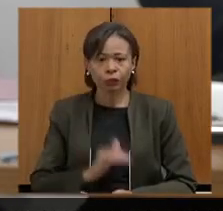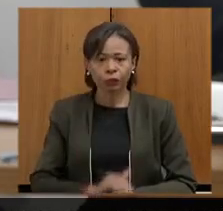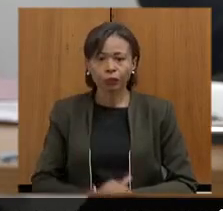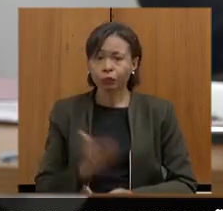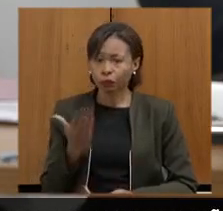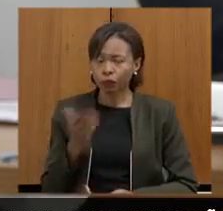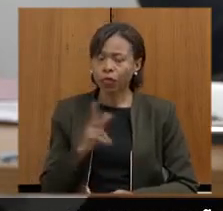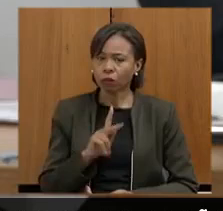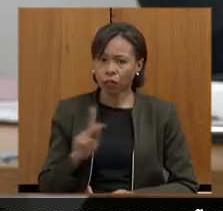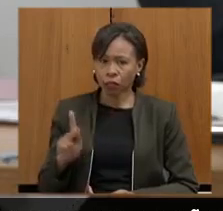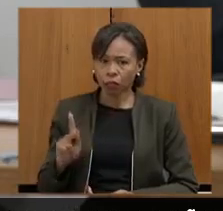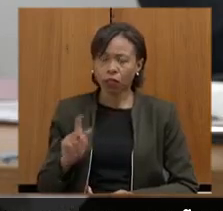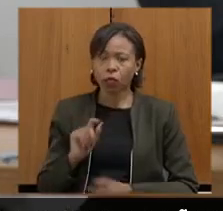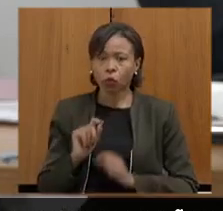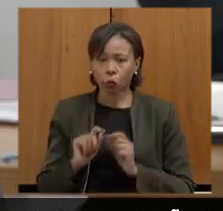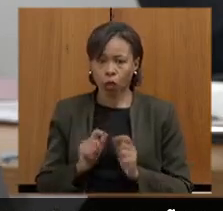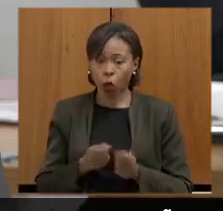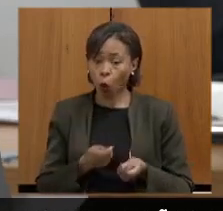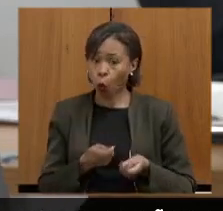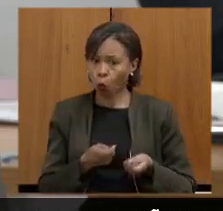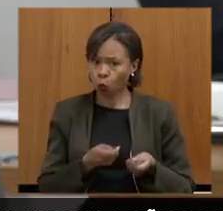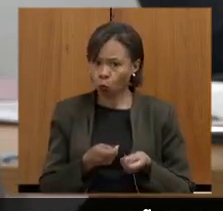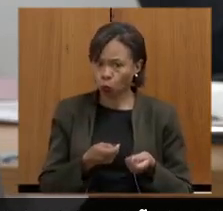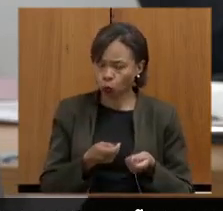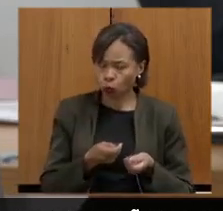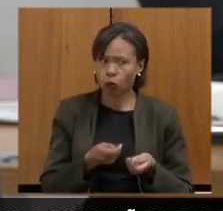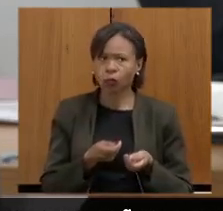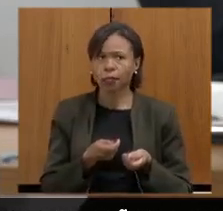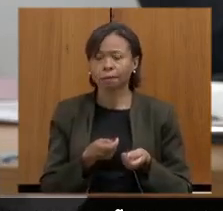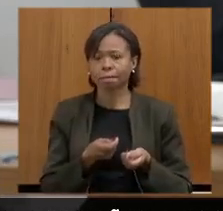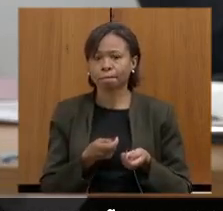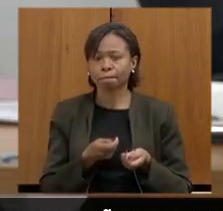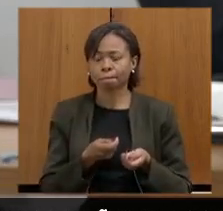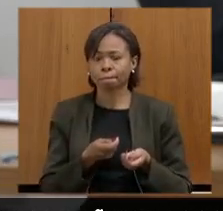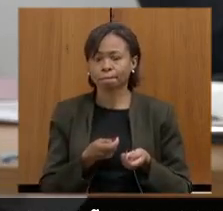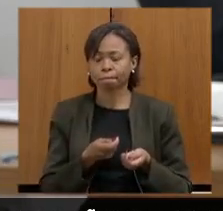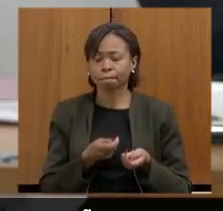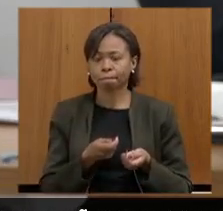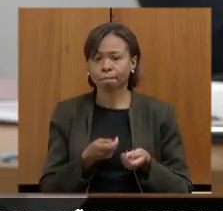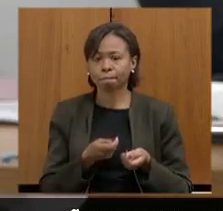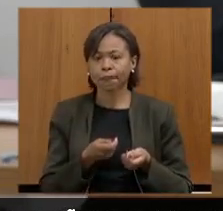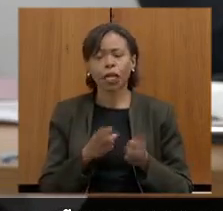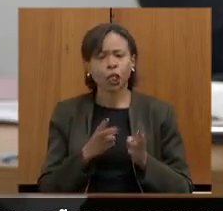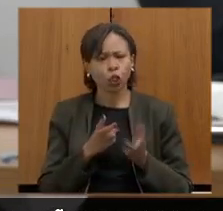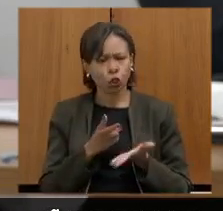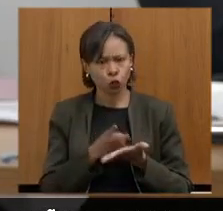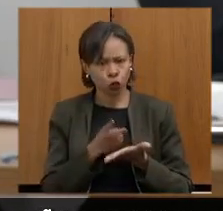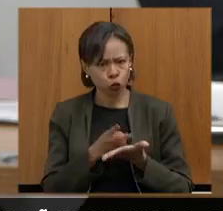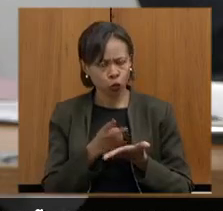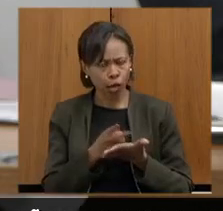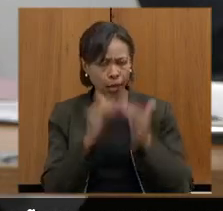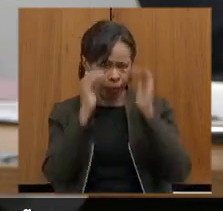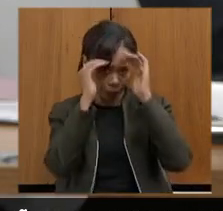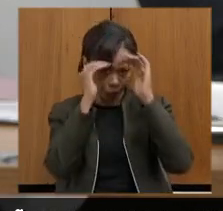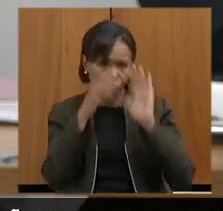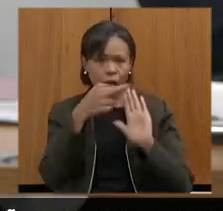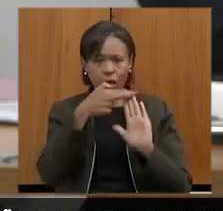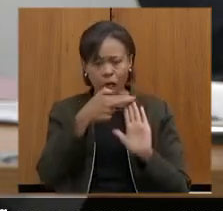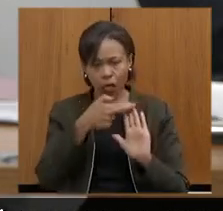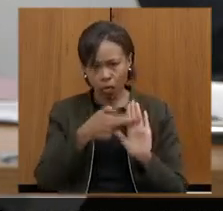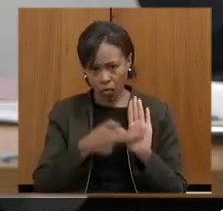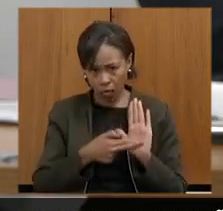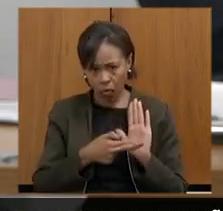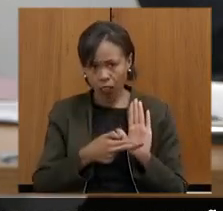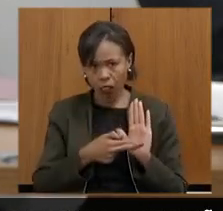presidente, que o controle e manter, seguir os ritos previstos fazem